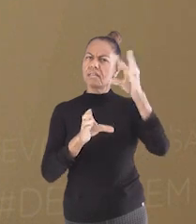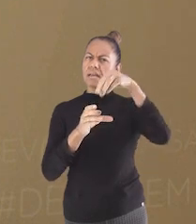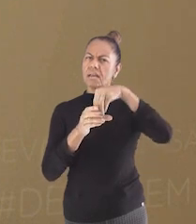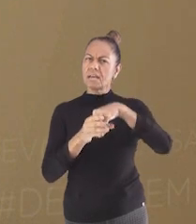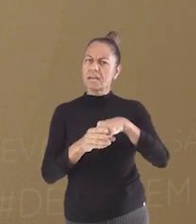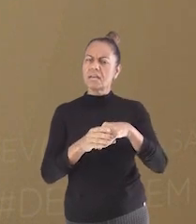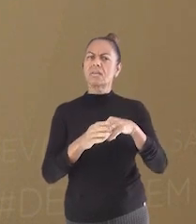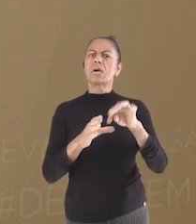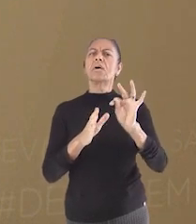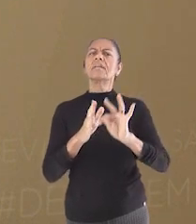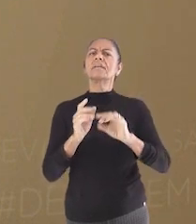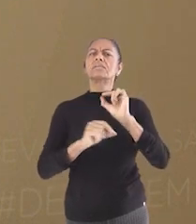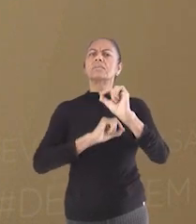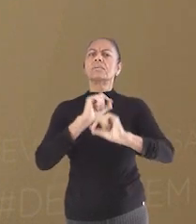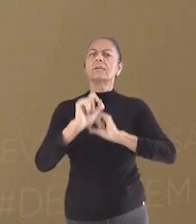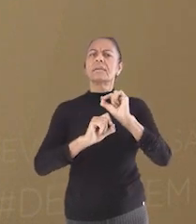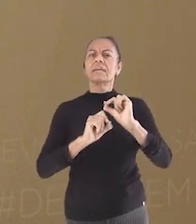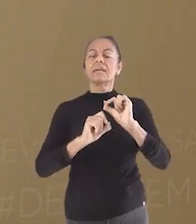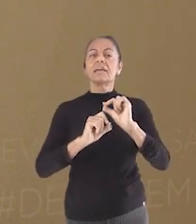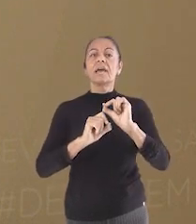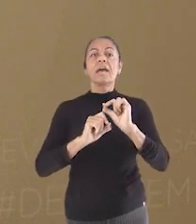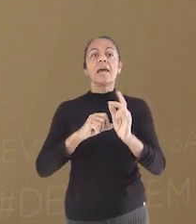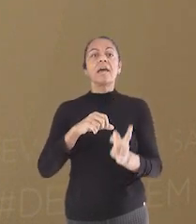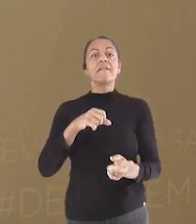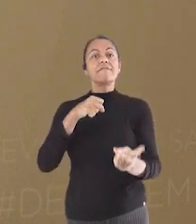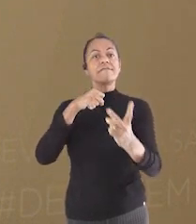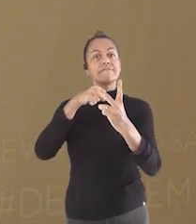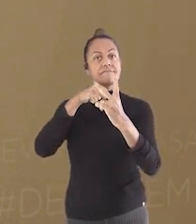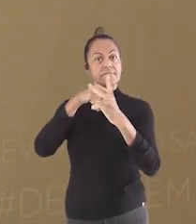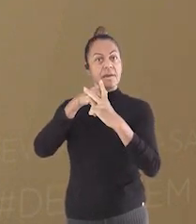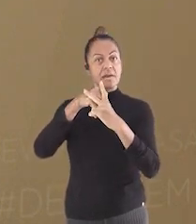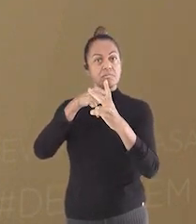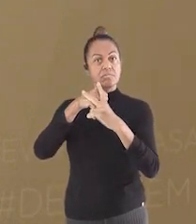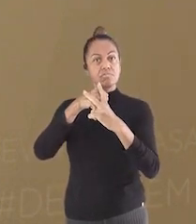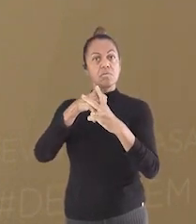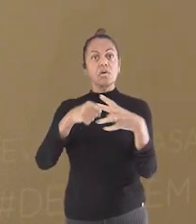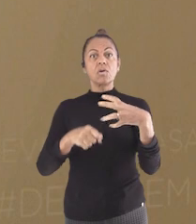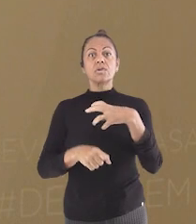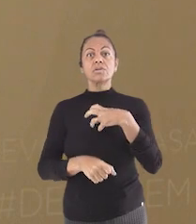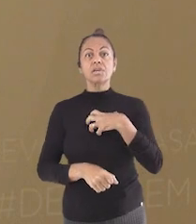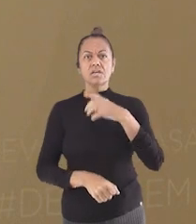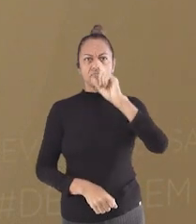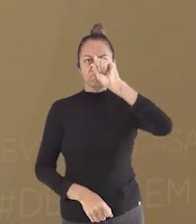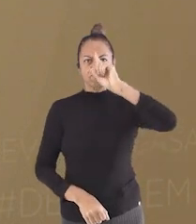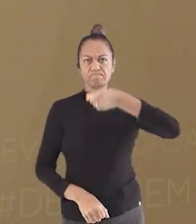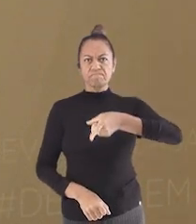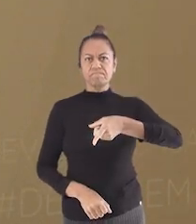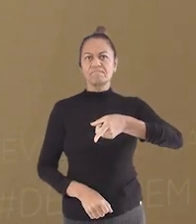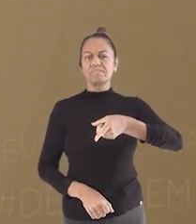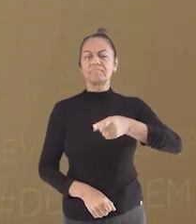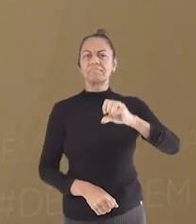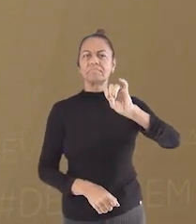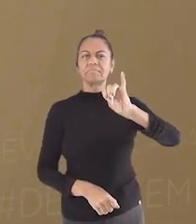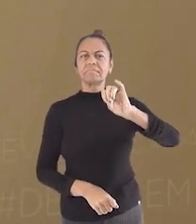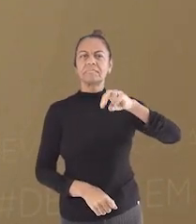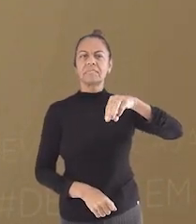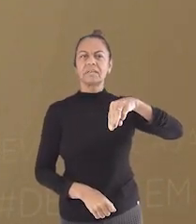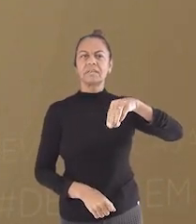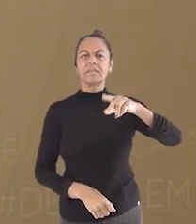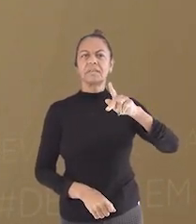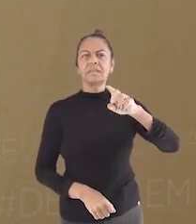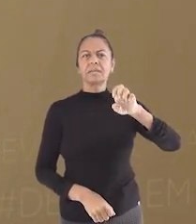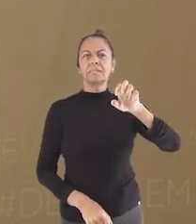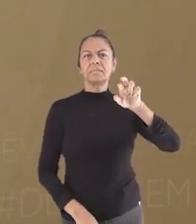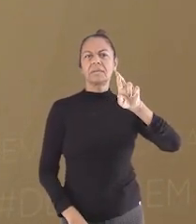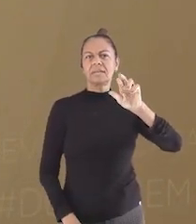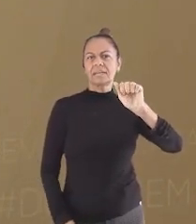linguísticos mais utilizados nos textos publicitários é o modo verbal imperativo. O